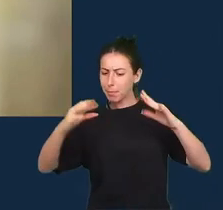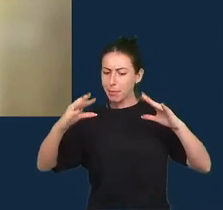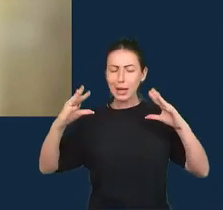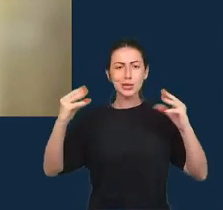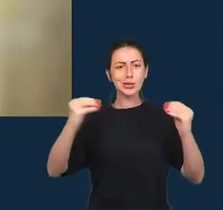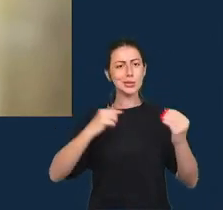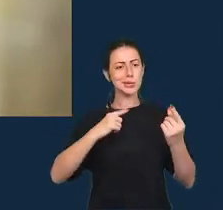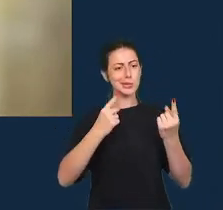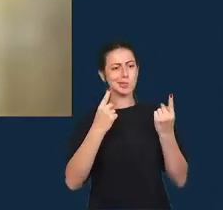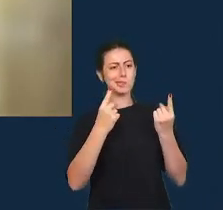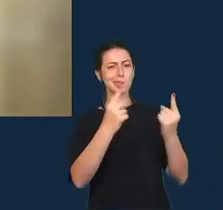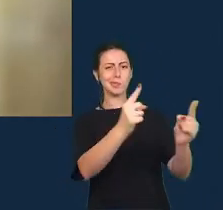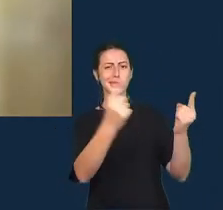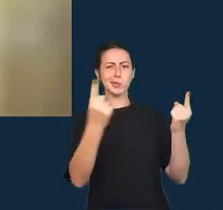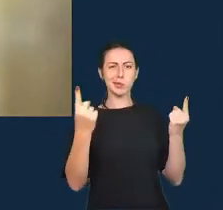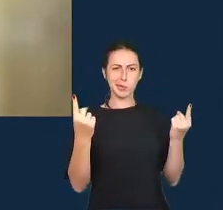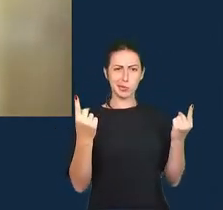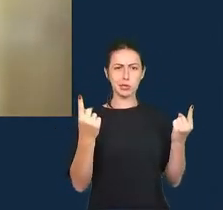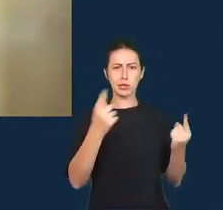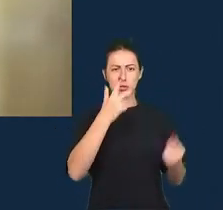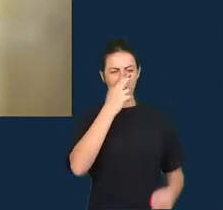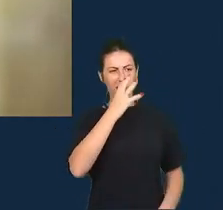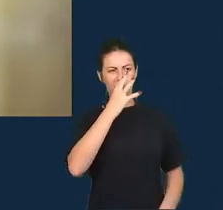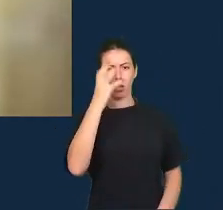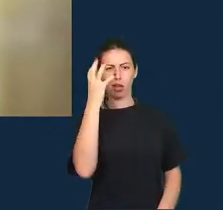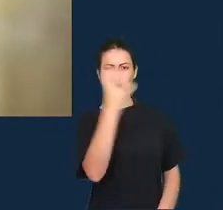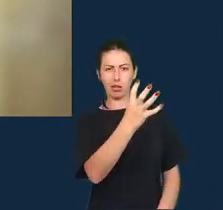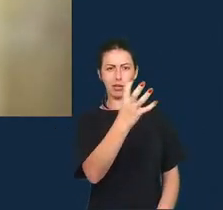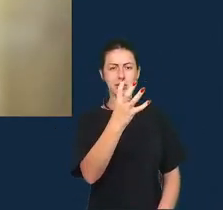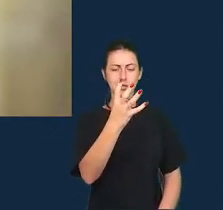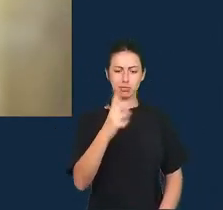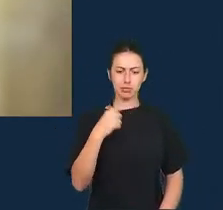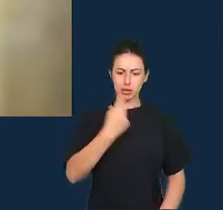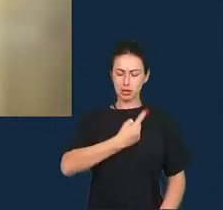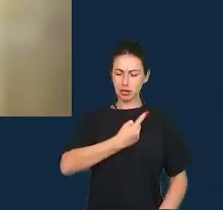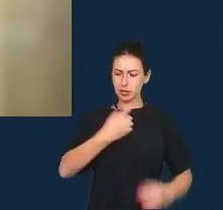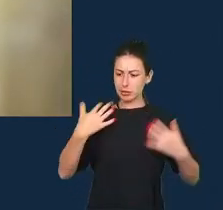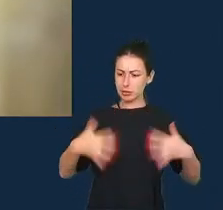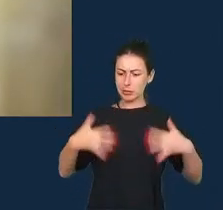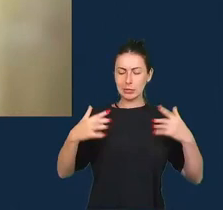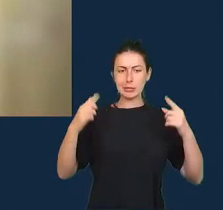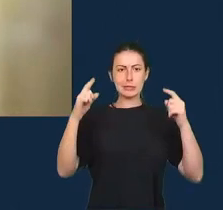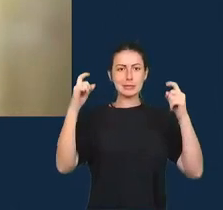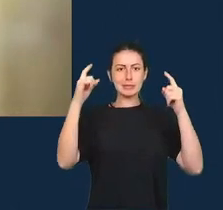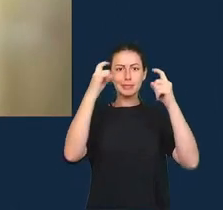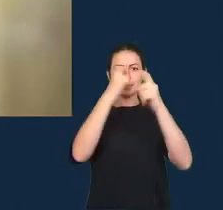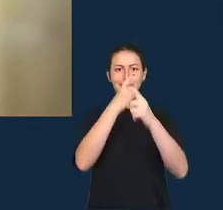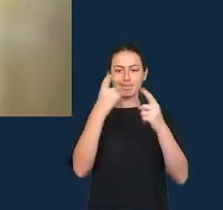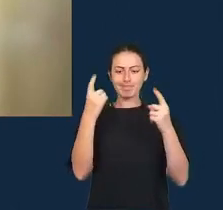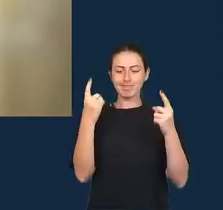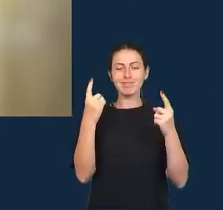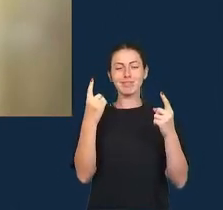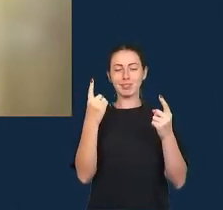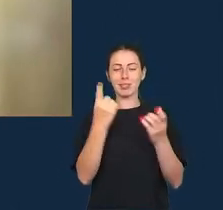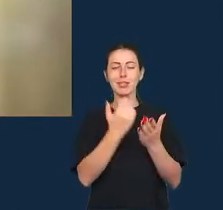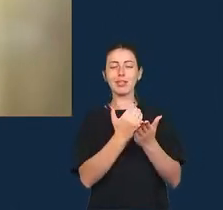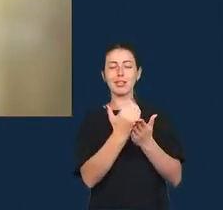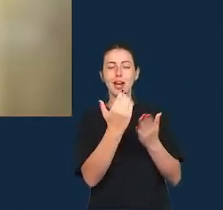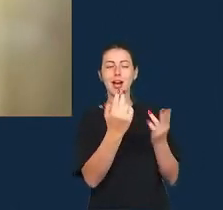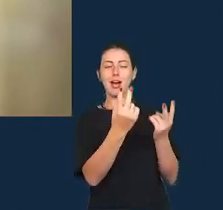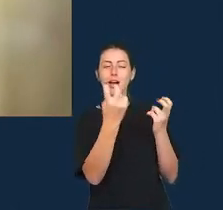politizado isso ficou muito difícil e nós acabamos tirando vantagem disso para